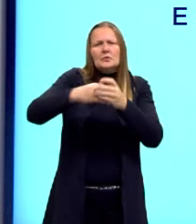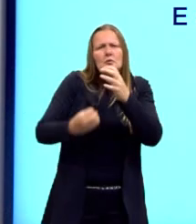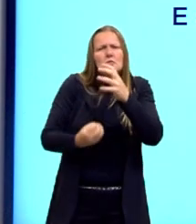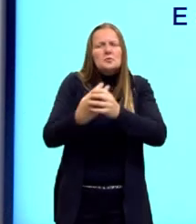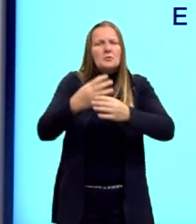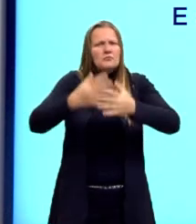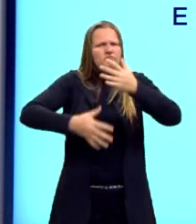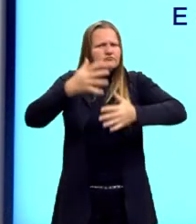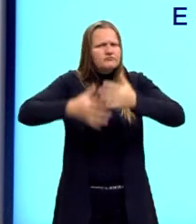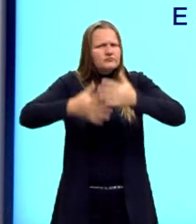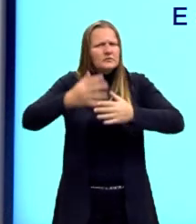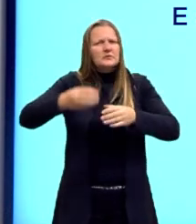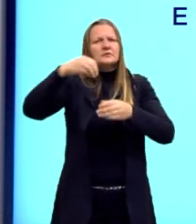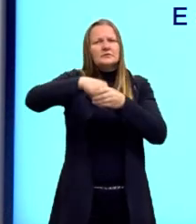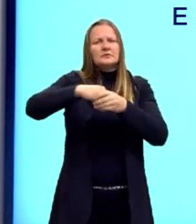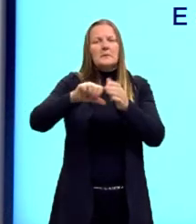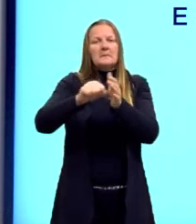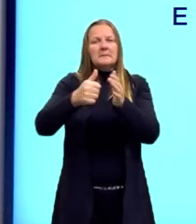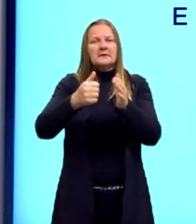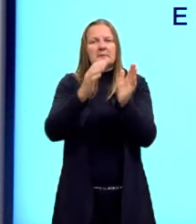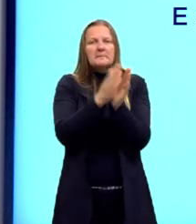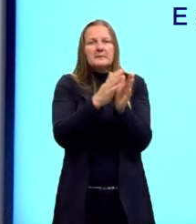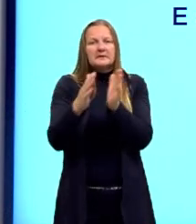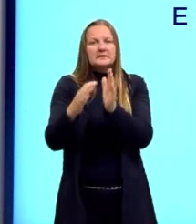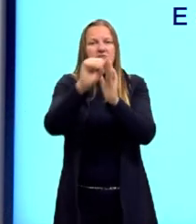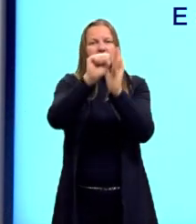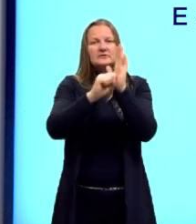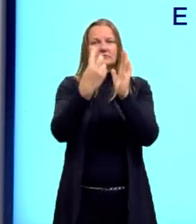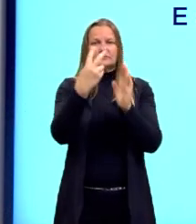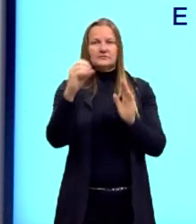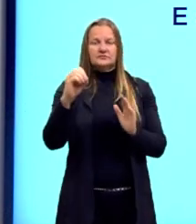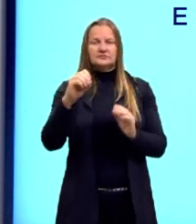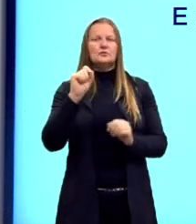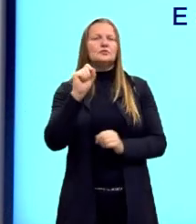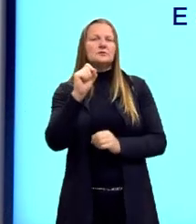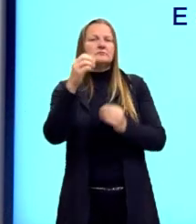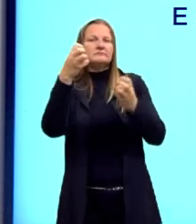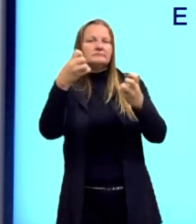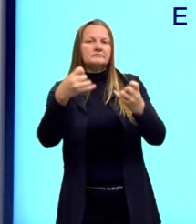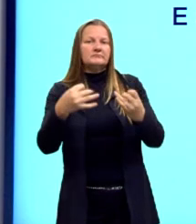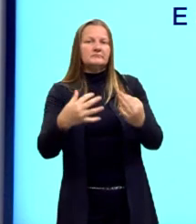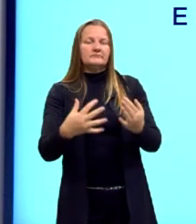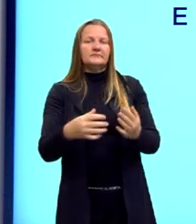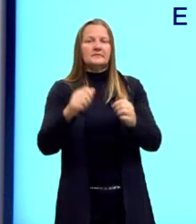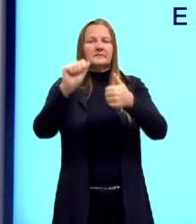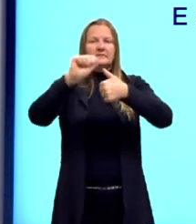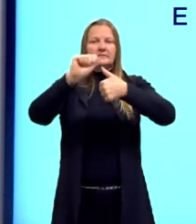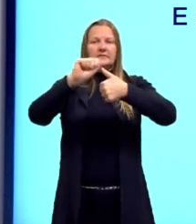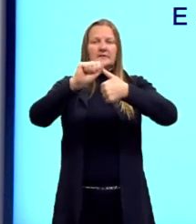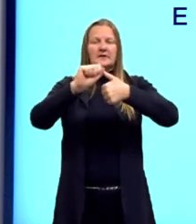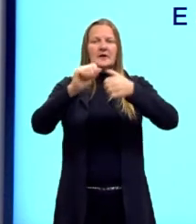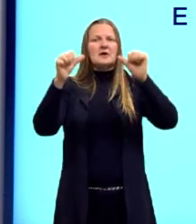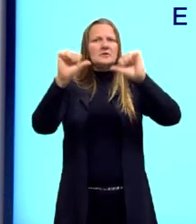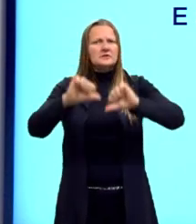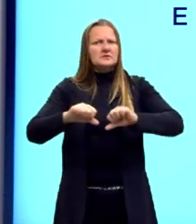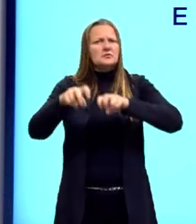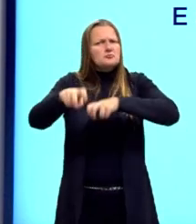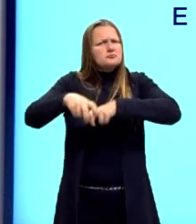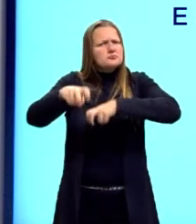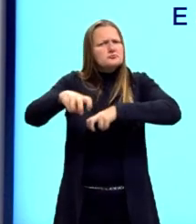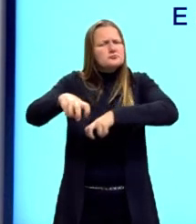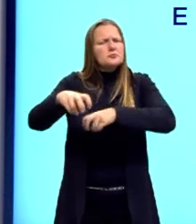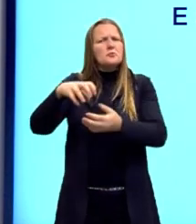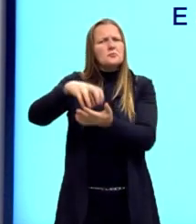conflitos ocorridos durante a primeira metade do século XX estão a crise do colonialismo,